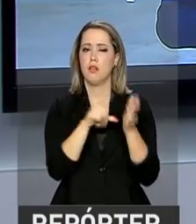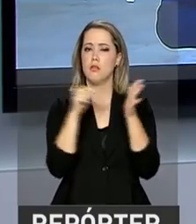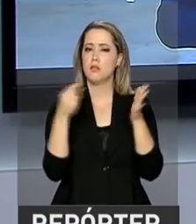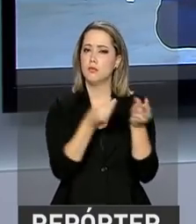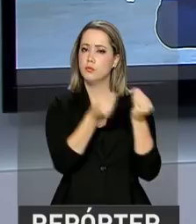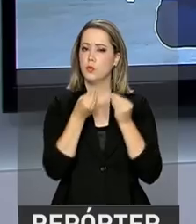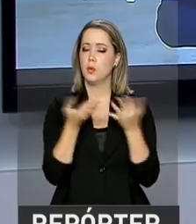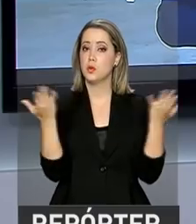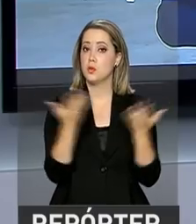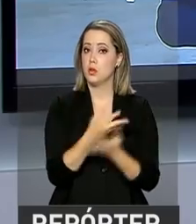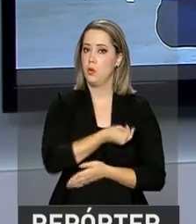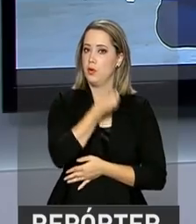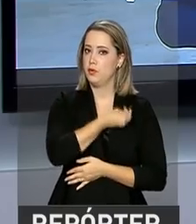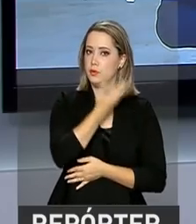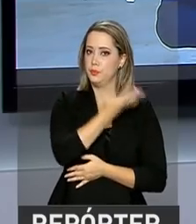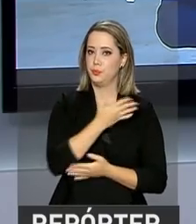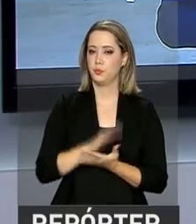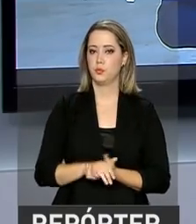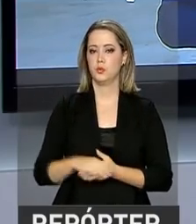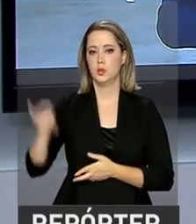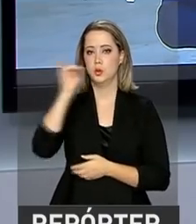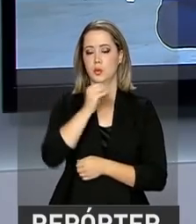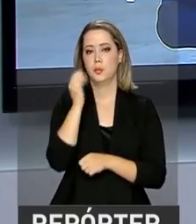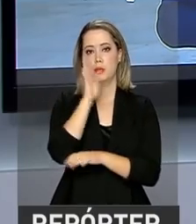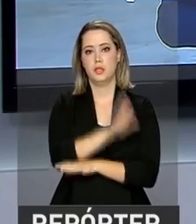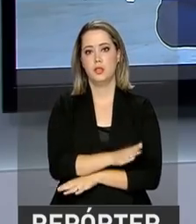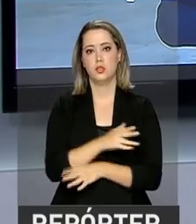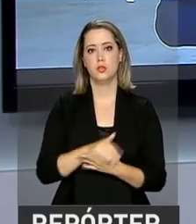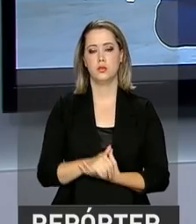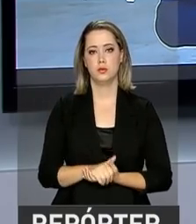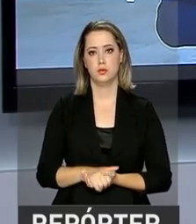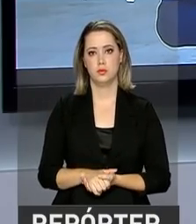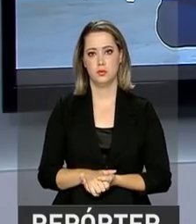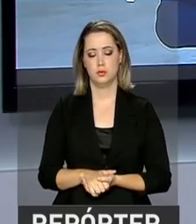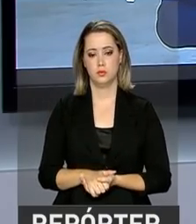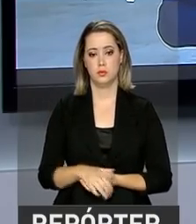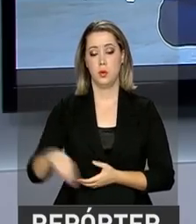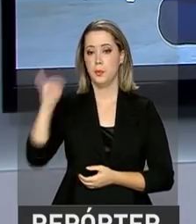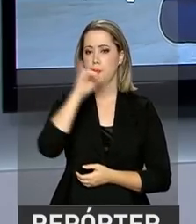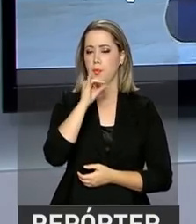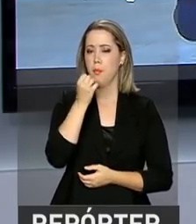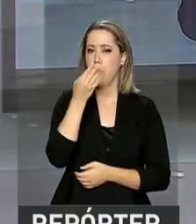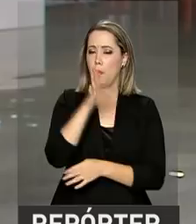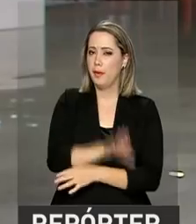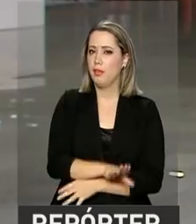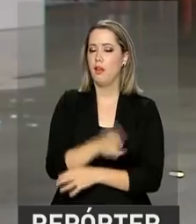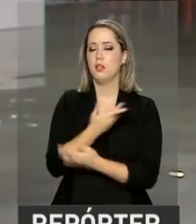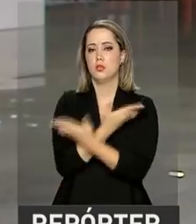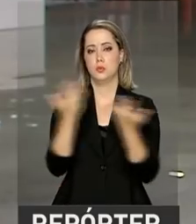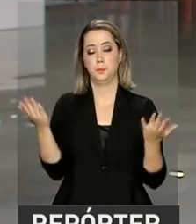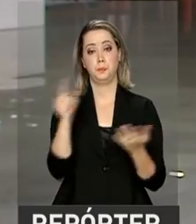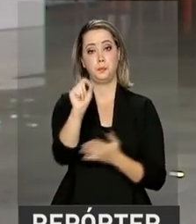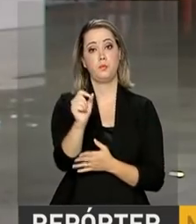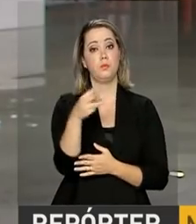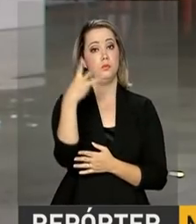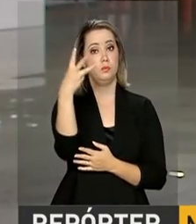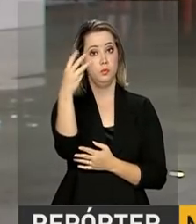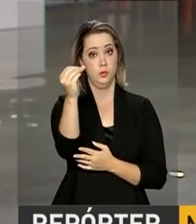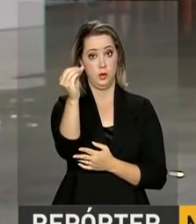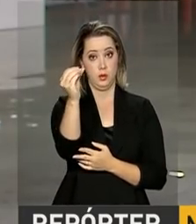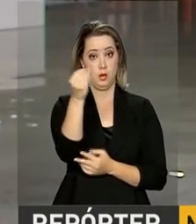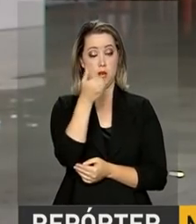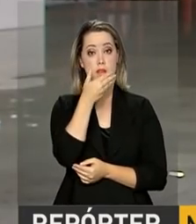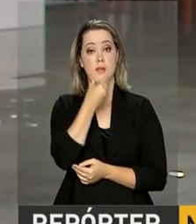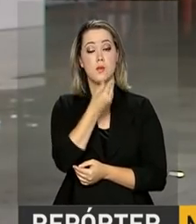Planalto para a gente ao vivo. Oi Ney, boa tarde para você. Boa tarde Leandro, boa tarde a todos. Olha Leandro, esses 300 agentes se